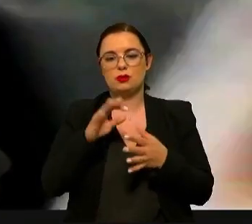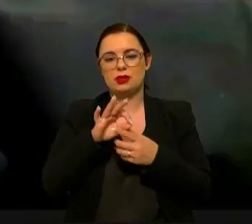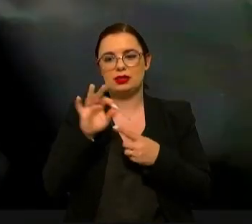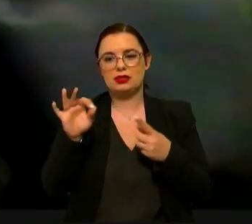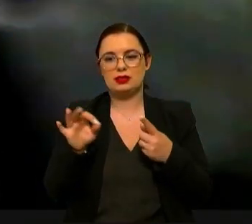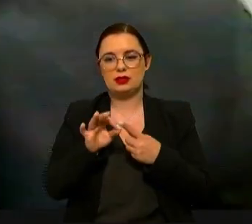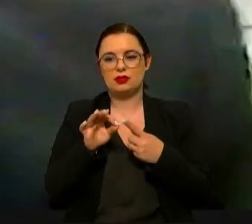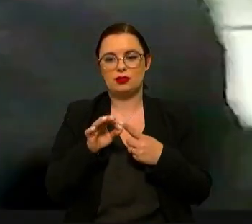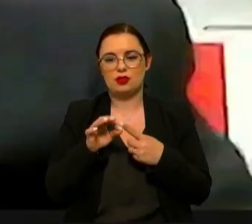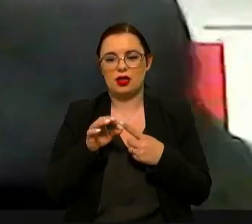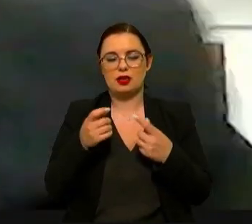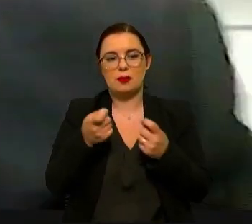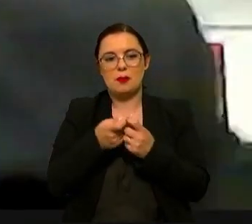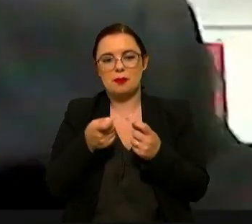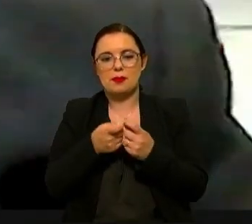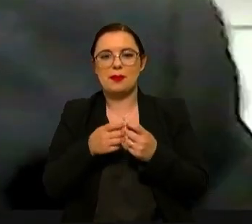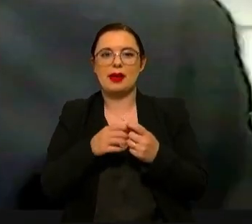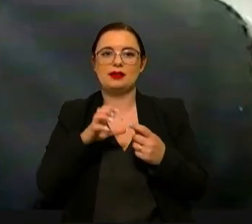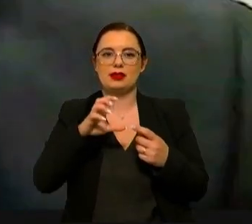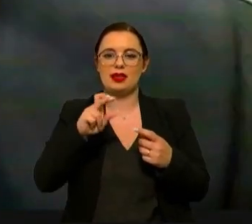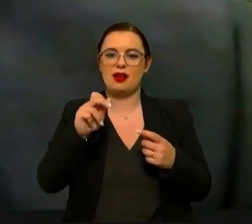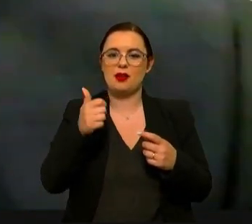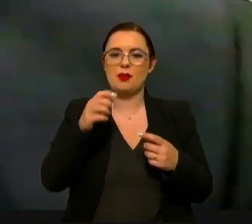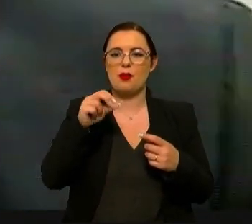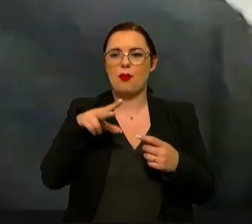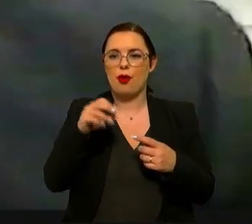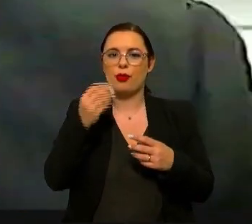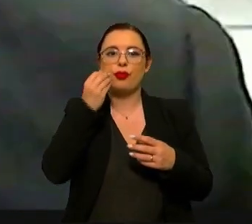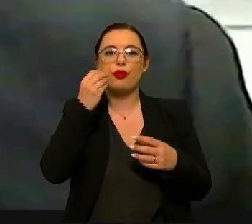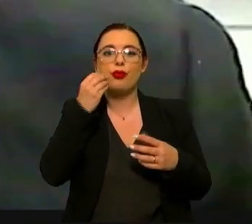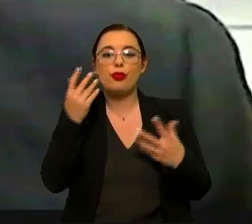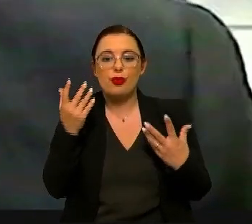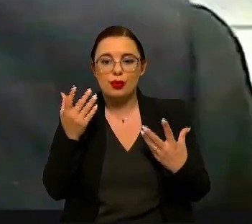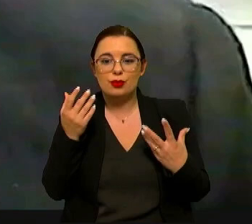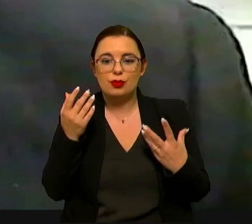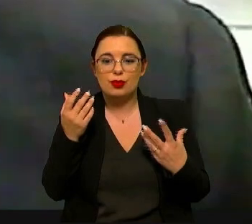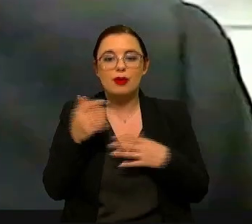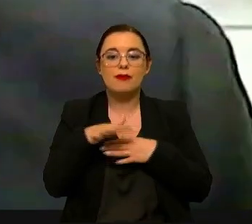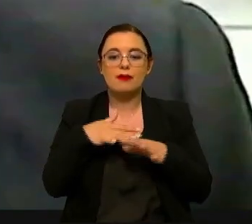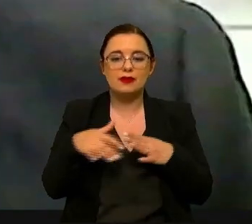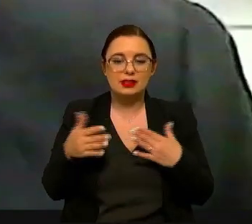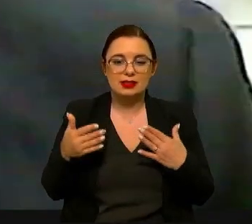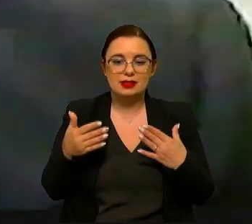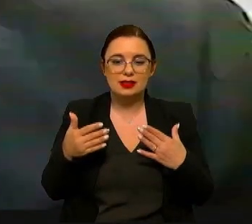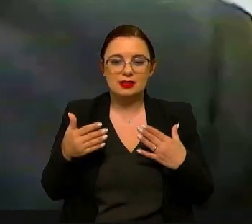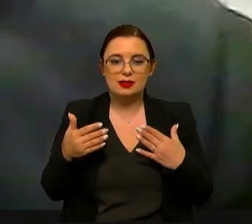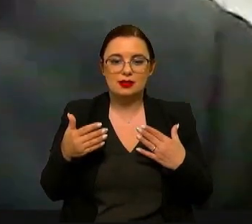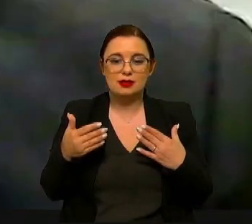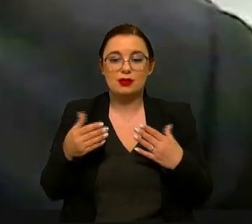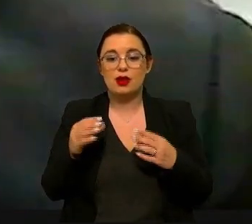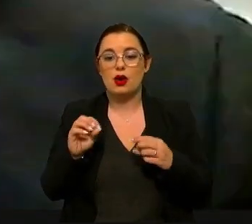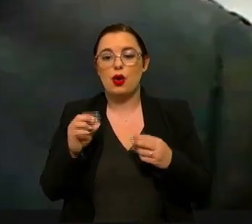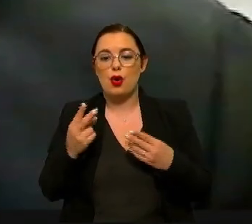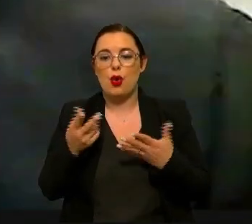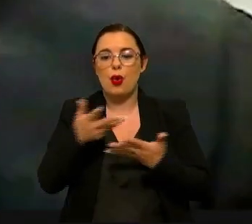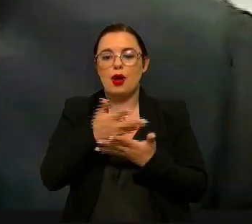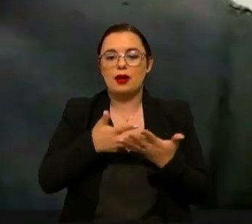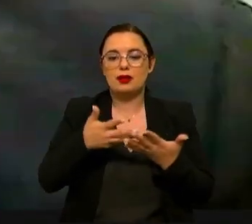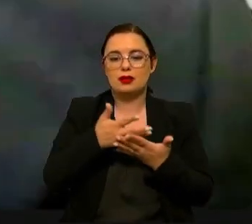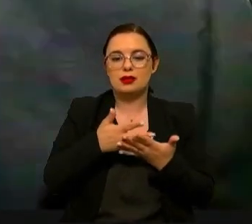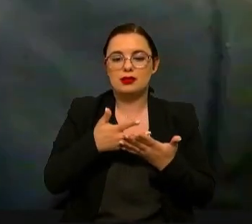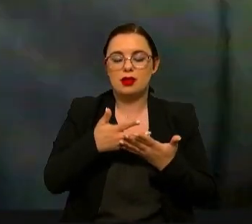de proximidade nomeadamente de carbono como é que estas conexões se podem cada vez mais colocar ou a relação